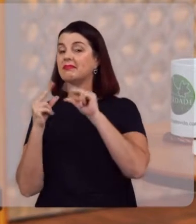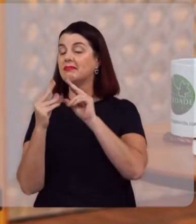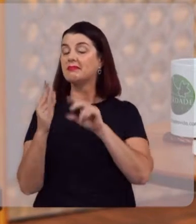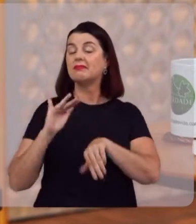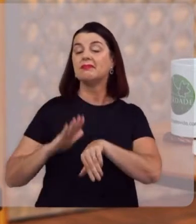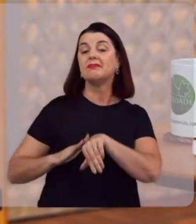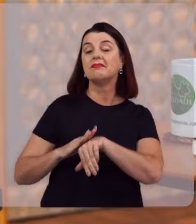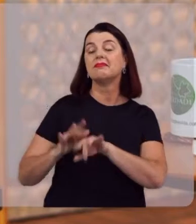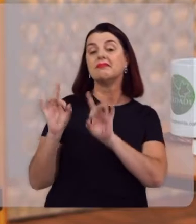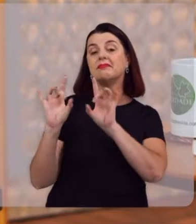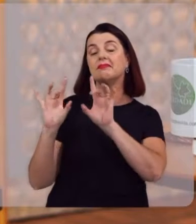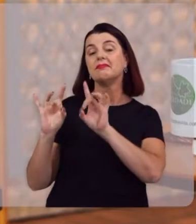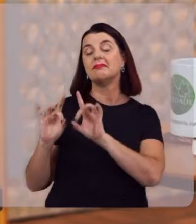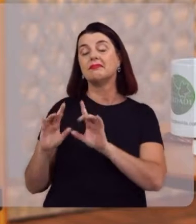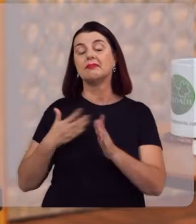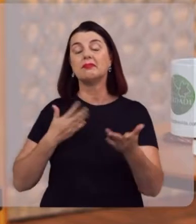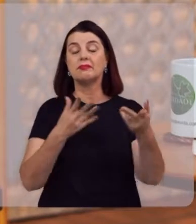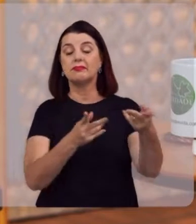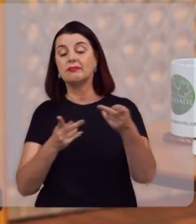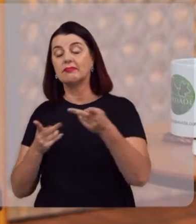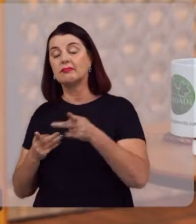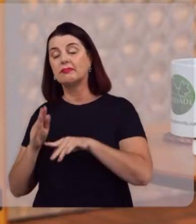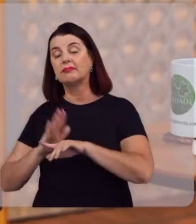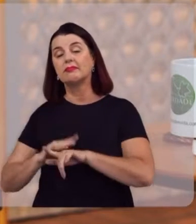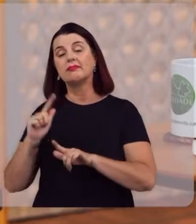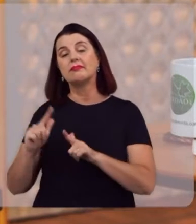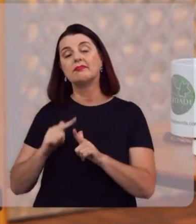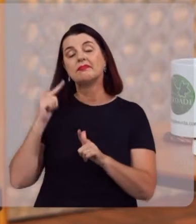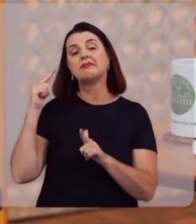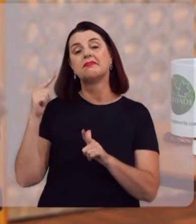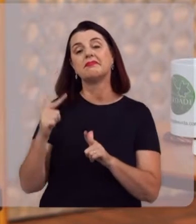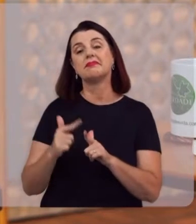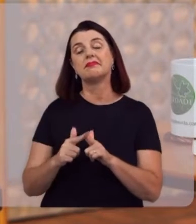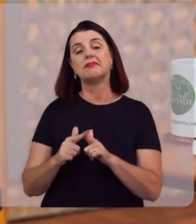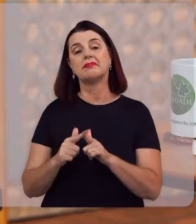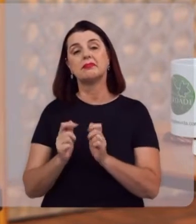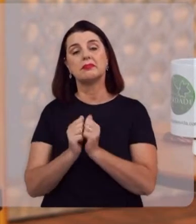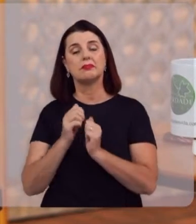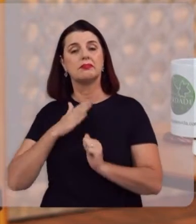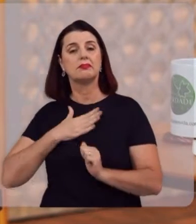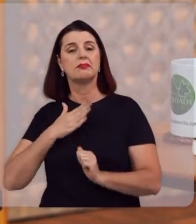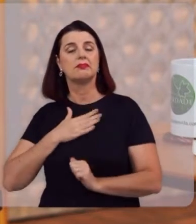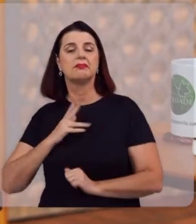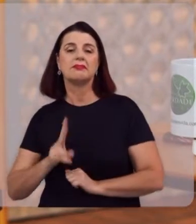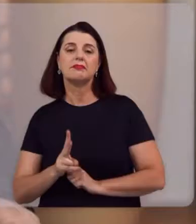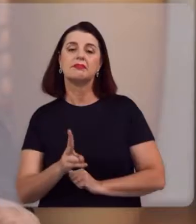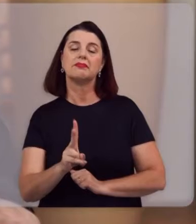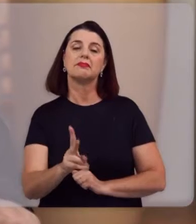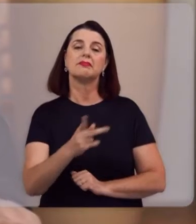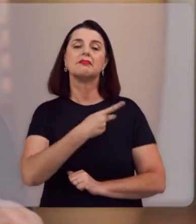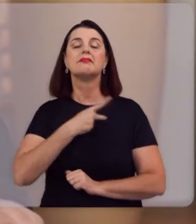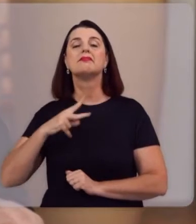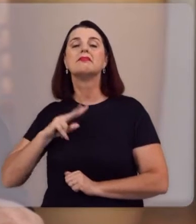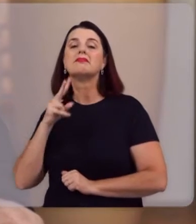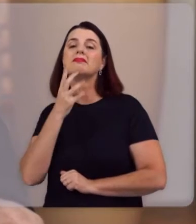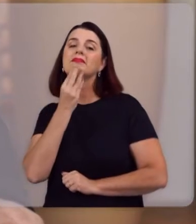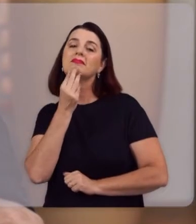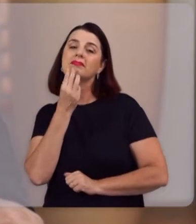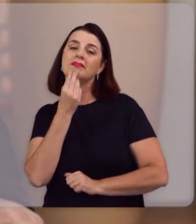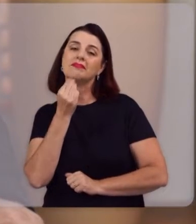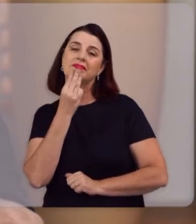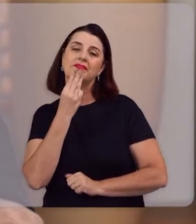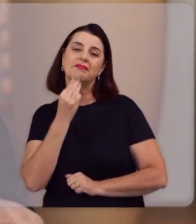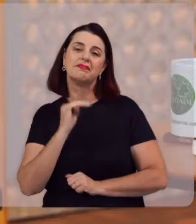e hoje eu recebo aqui nos nossos estúdios, mais uma vez, meu amigo, companheiro de caminhada, reverendo Roster Guimarães